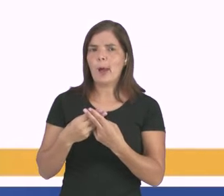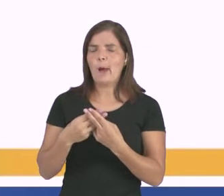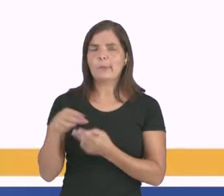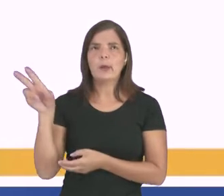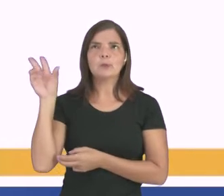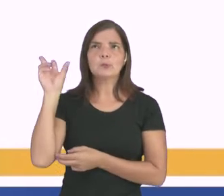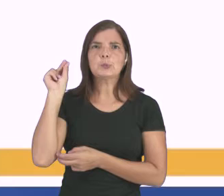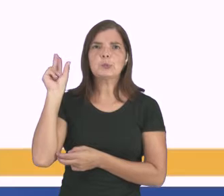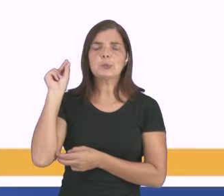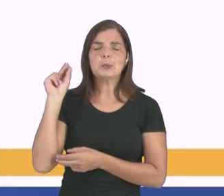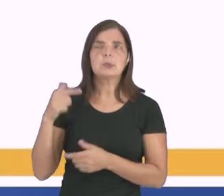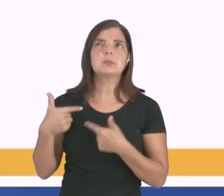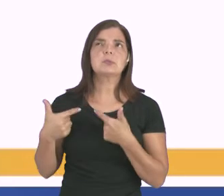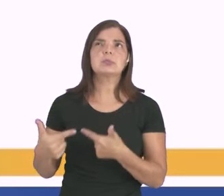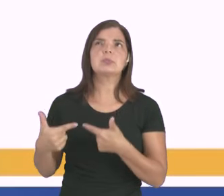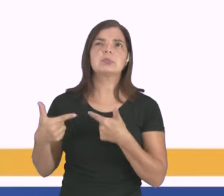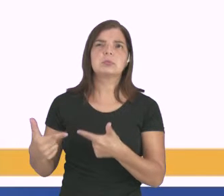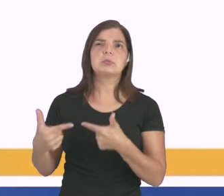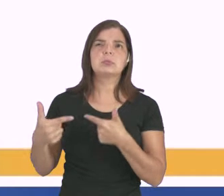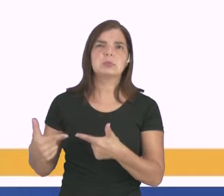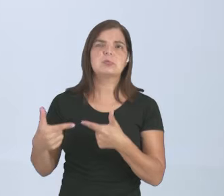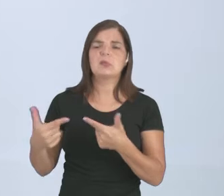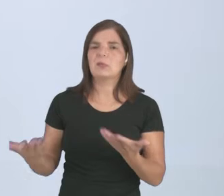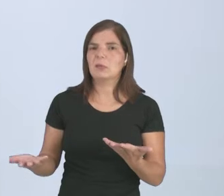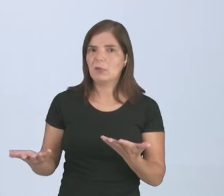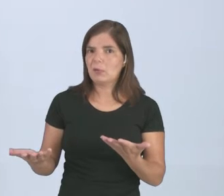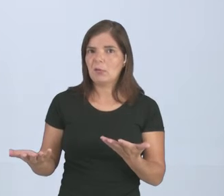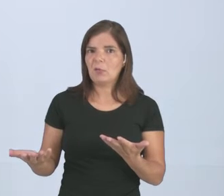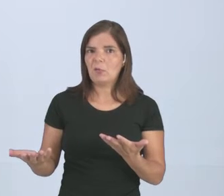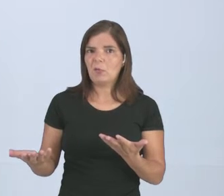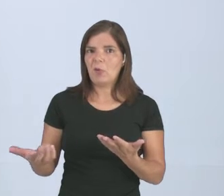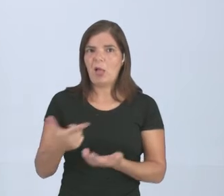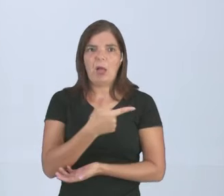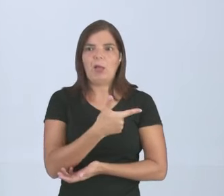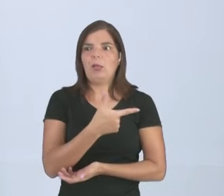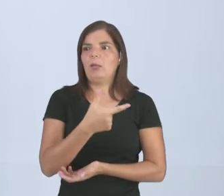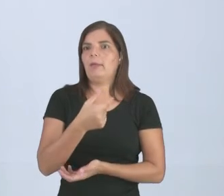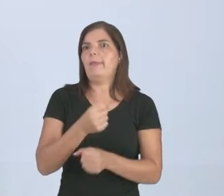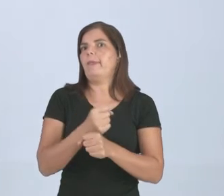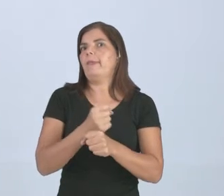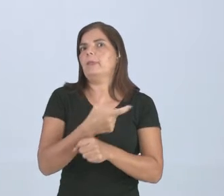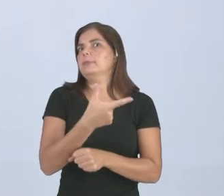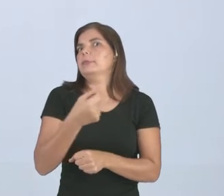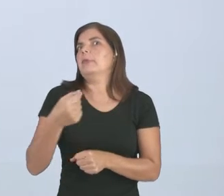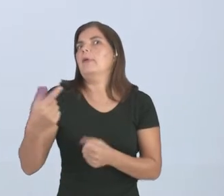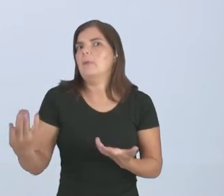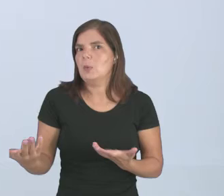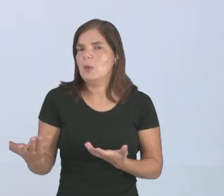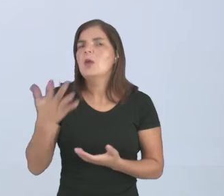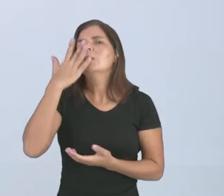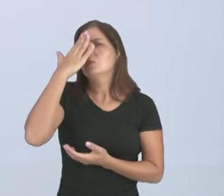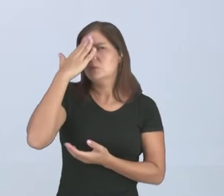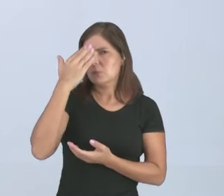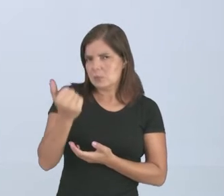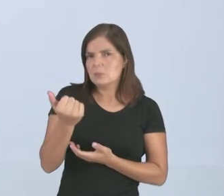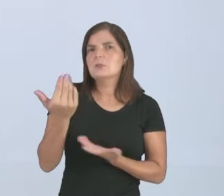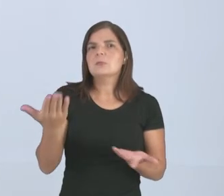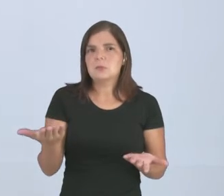né? Porque ela acha chato, ela acha fora de moda, ela acha nos anos 2000, e a gente sabe que as pessoas,